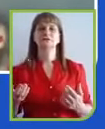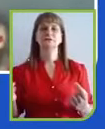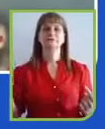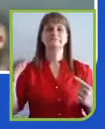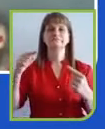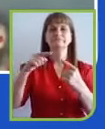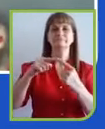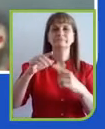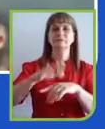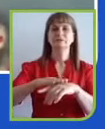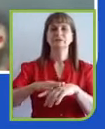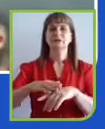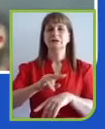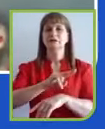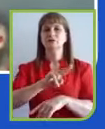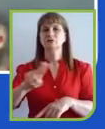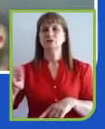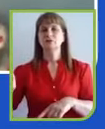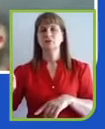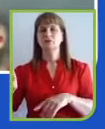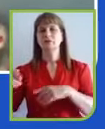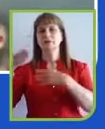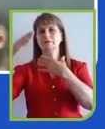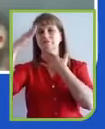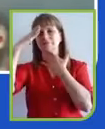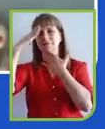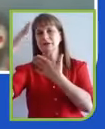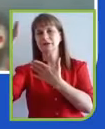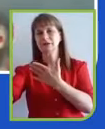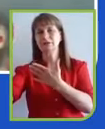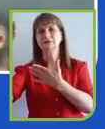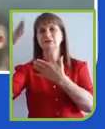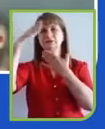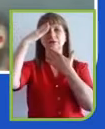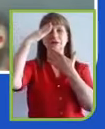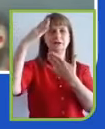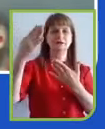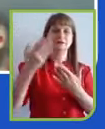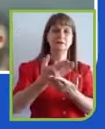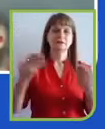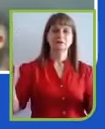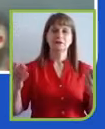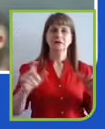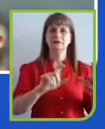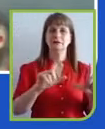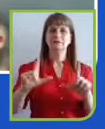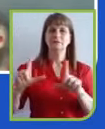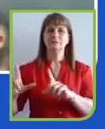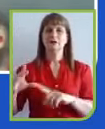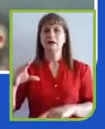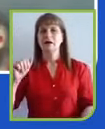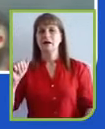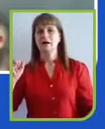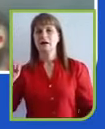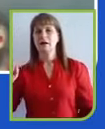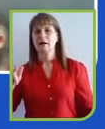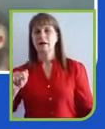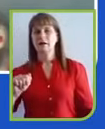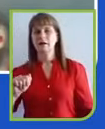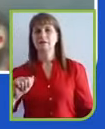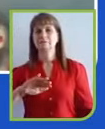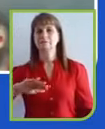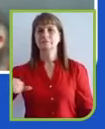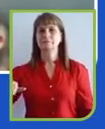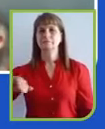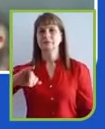nome da plataforma liderança com valores, já agradeço Carla, Jorge, Renato, Rodolfo, e deixo a bola com